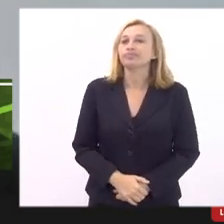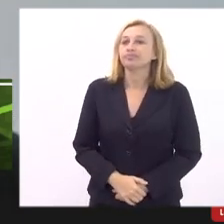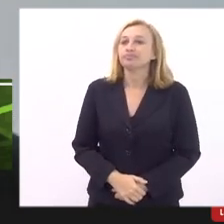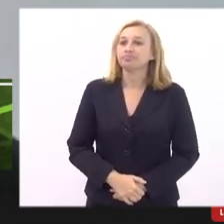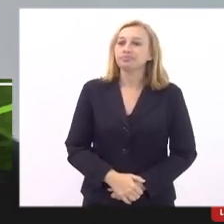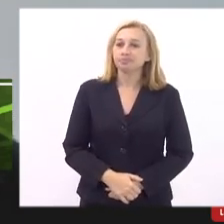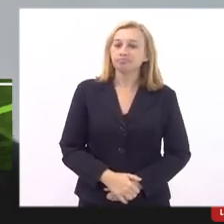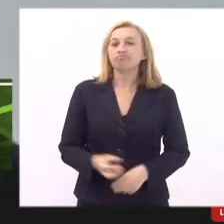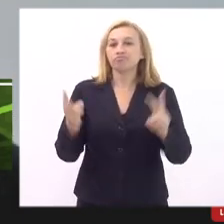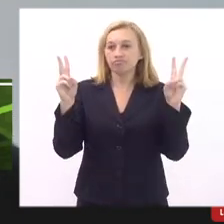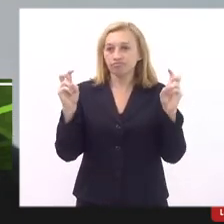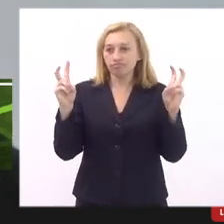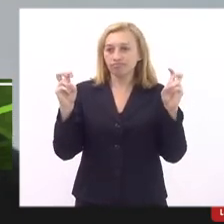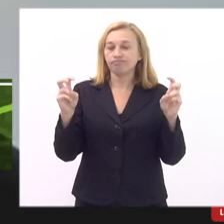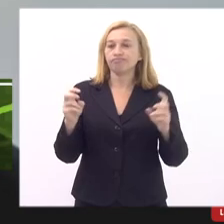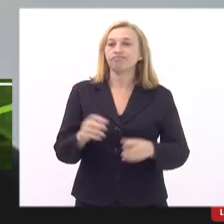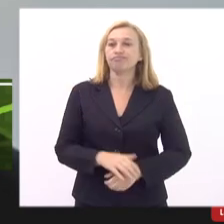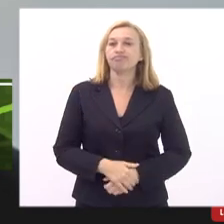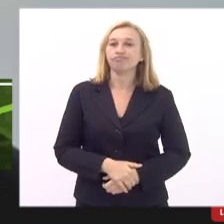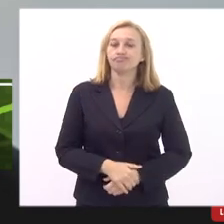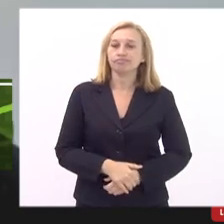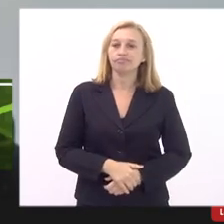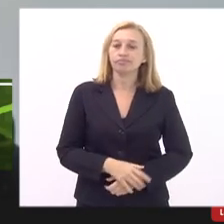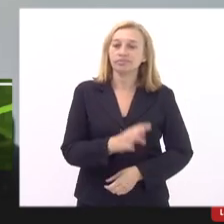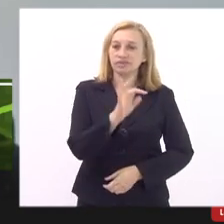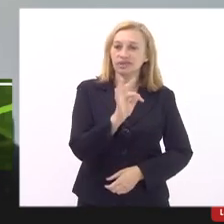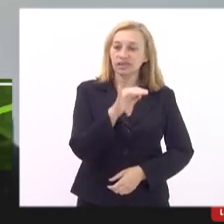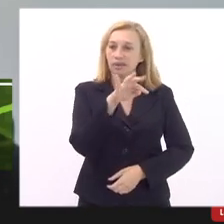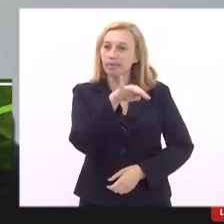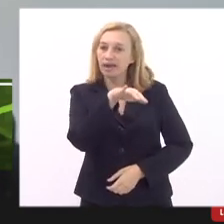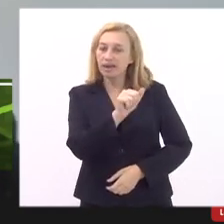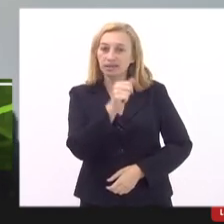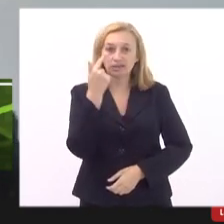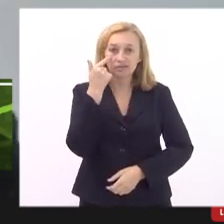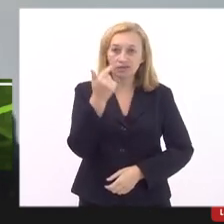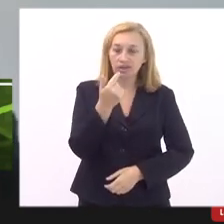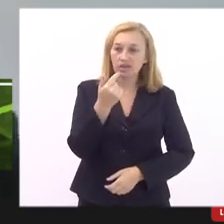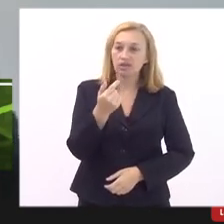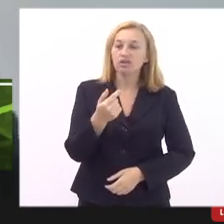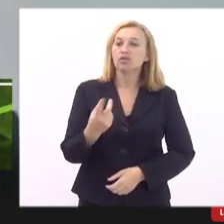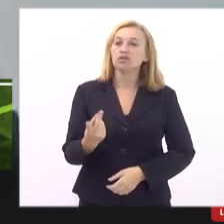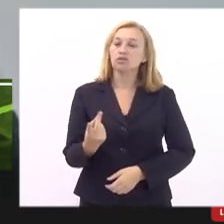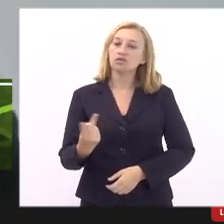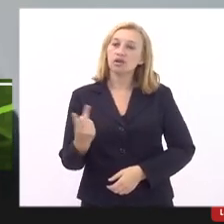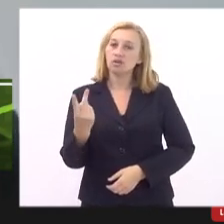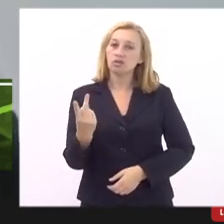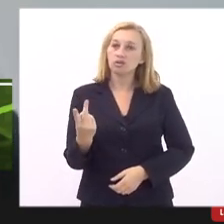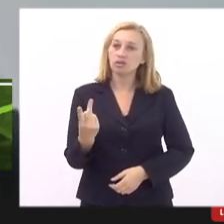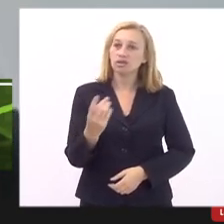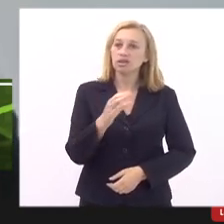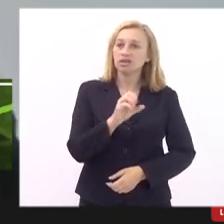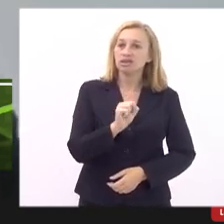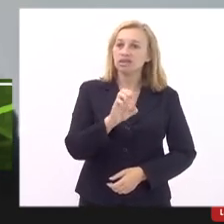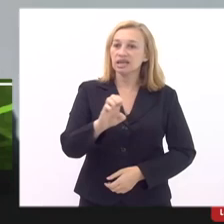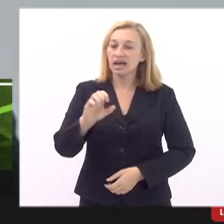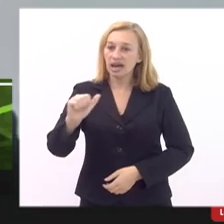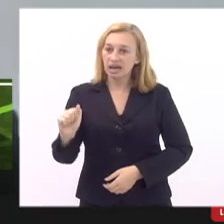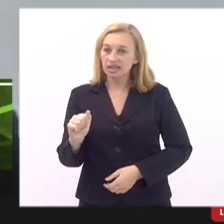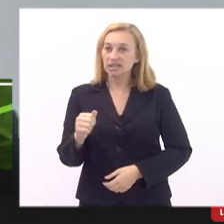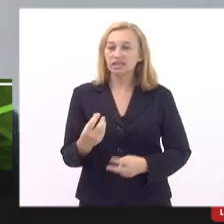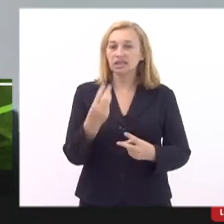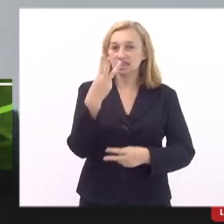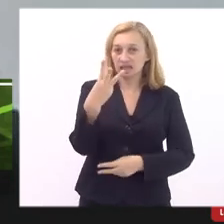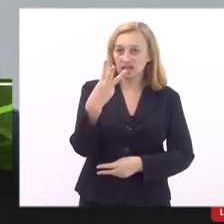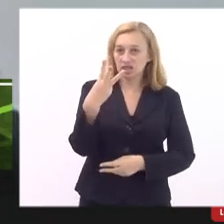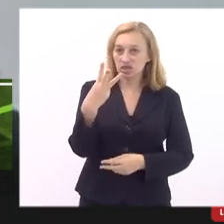essas questões que o Flávio falou da tabela FGV, se a gente pegar o valor do CEASA, por exemplo, o CEASA tem três valores